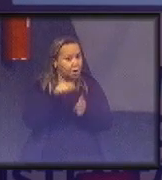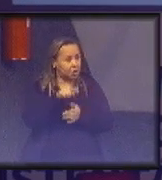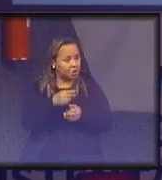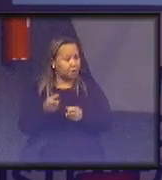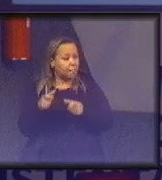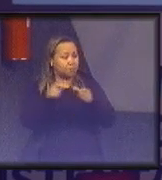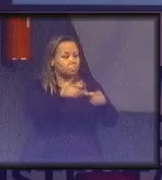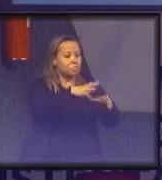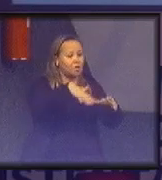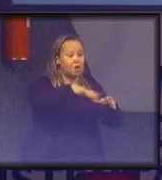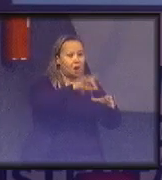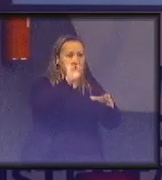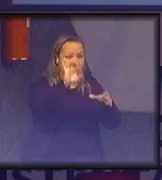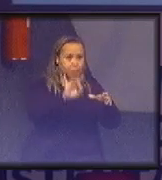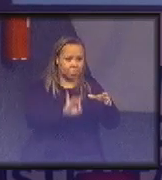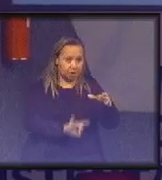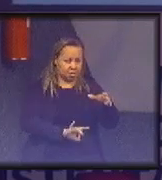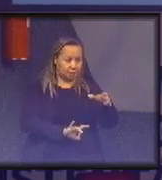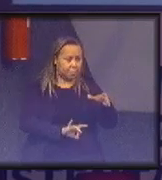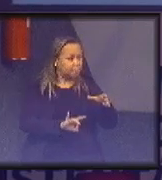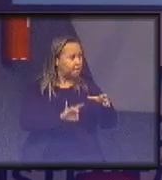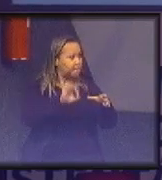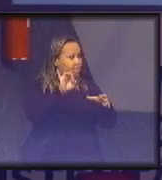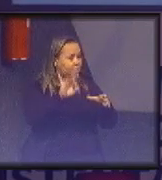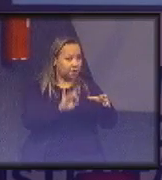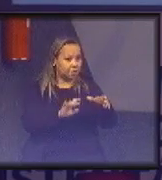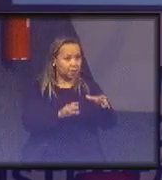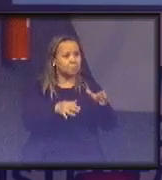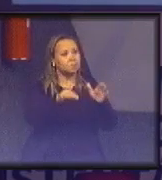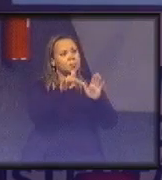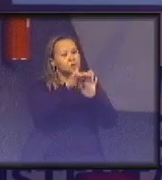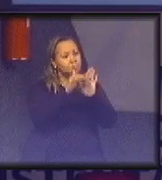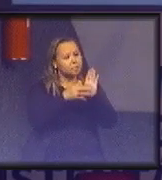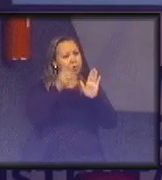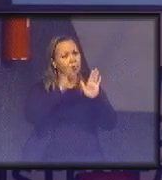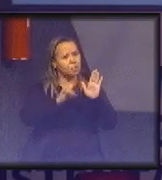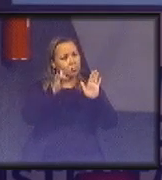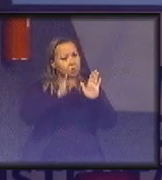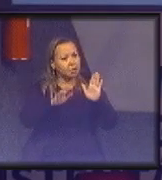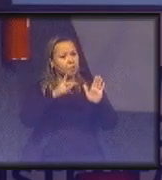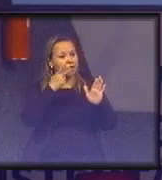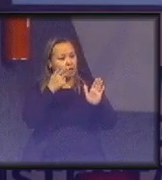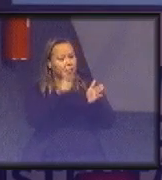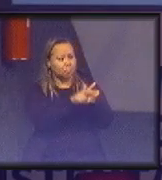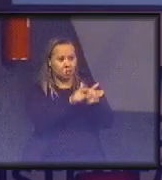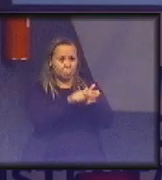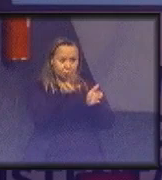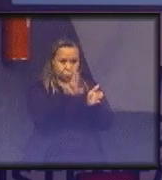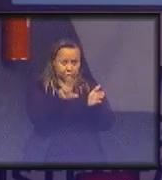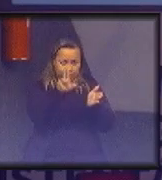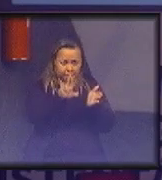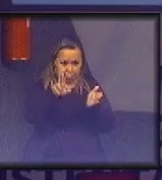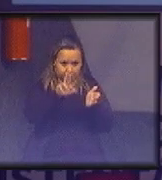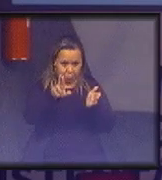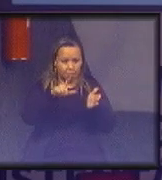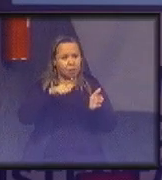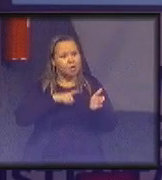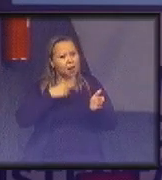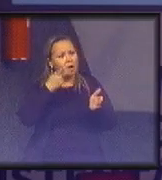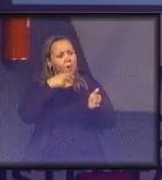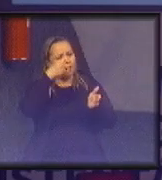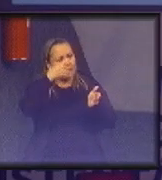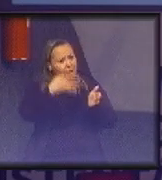que é essa aqui, com todos os dados relacionados ao consumo de papel. Então, ele vai ter lá consumo de papel